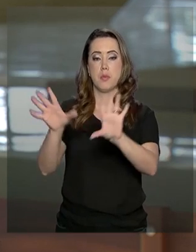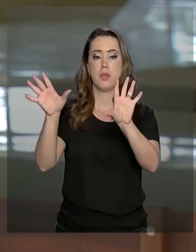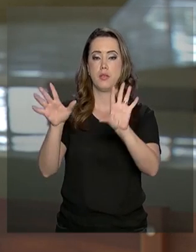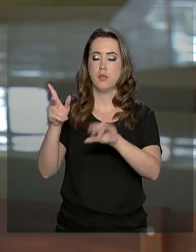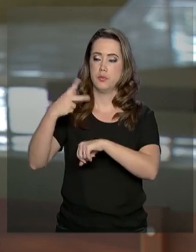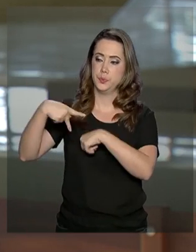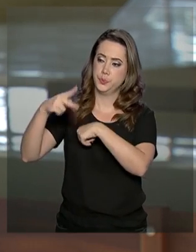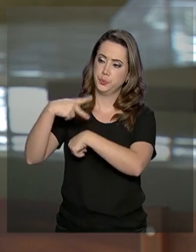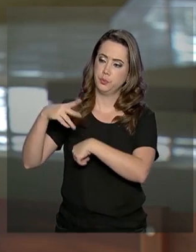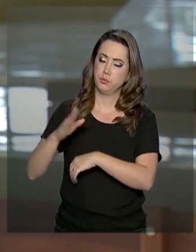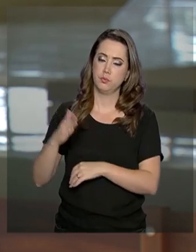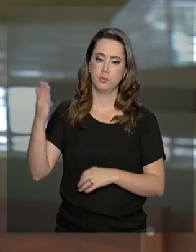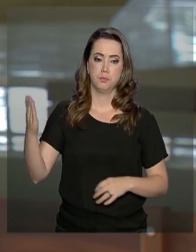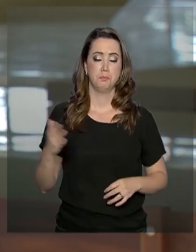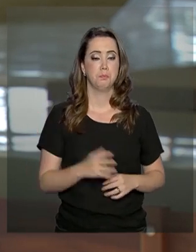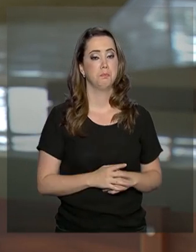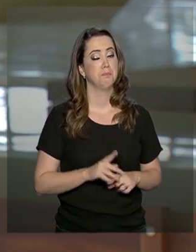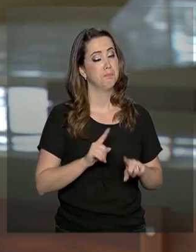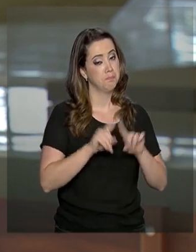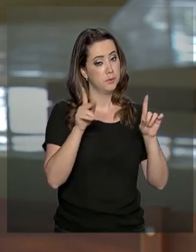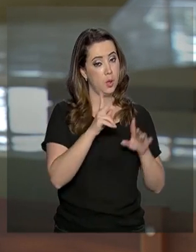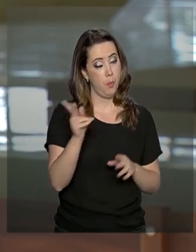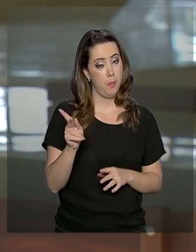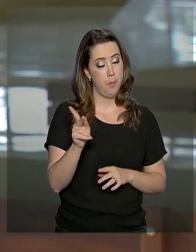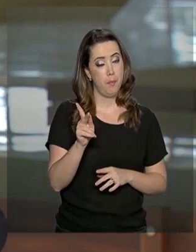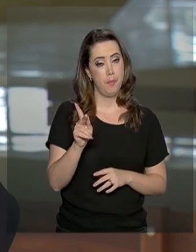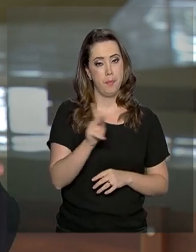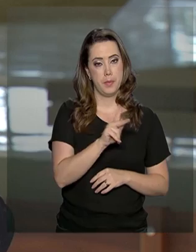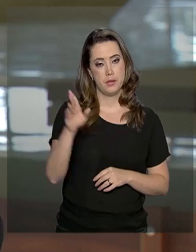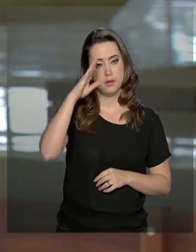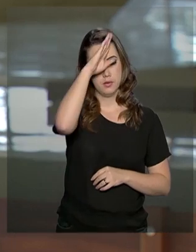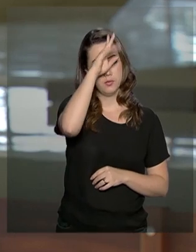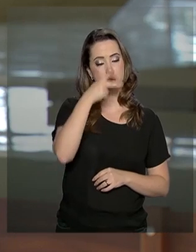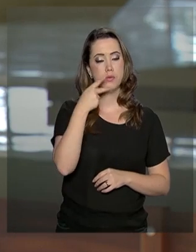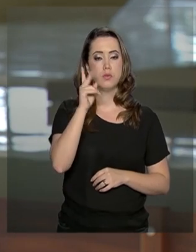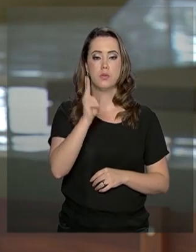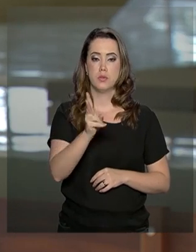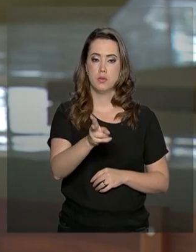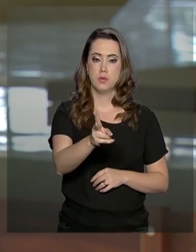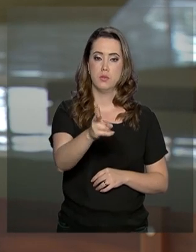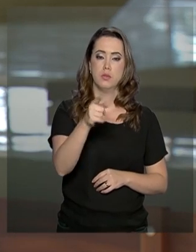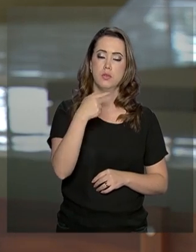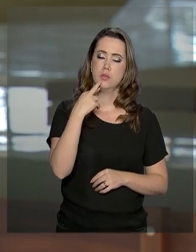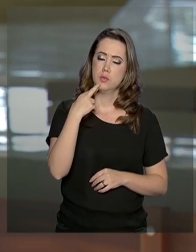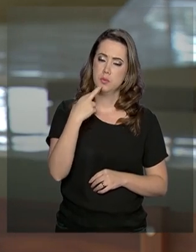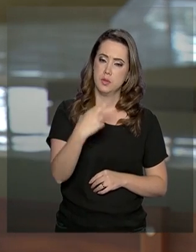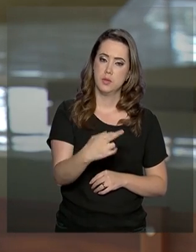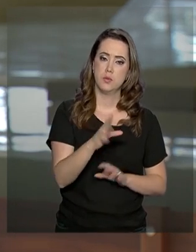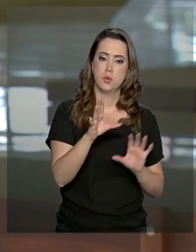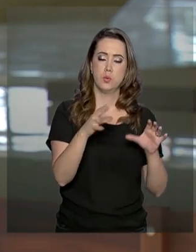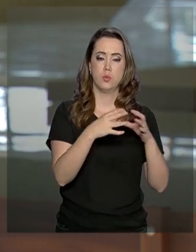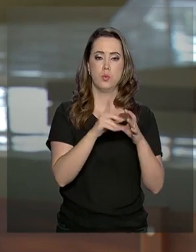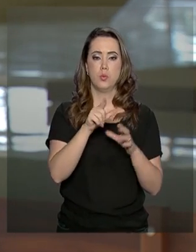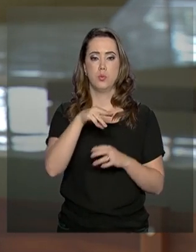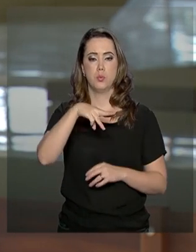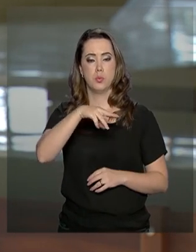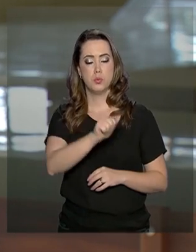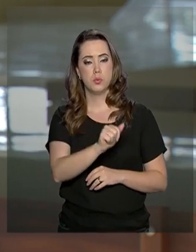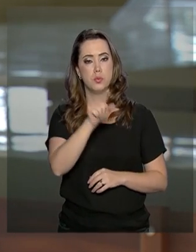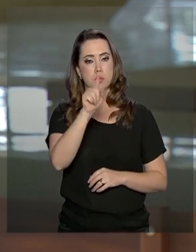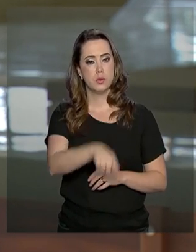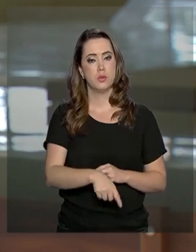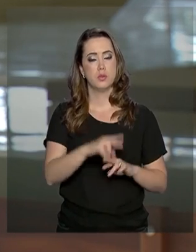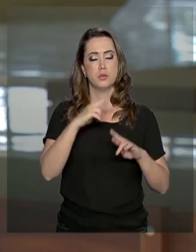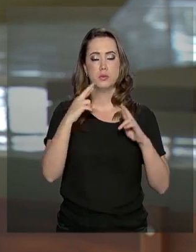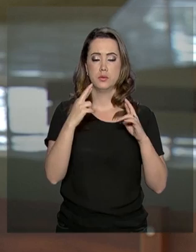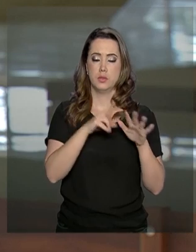país vizinho. Já o presidente Jair Bolsonaro destacou que quer seguir, que vai seguir as questões, as resoluções do Grupo de Lima, que é um grupo que se